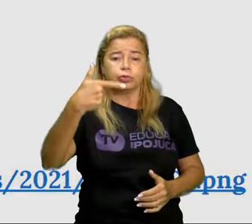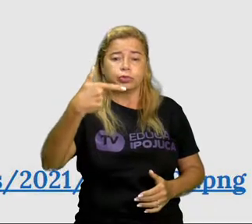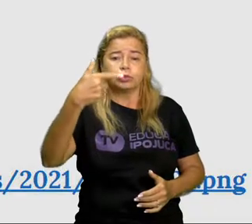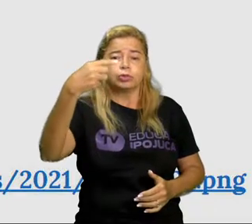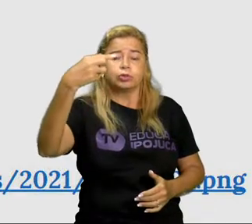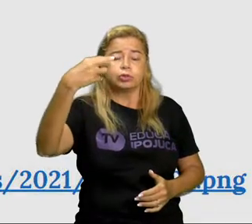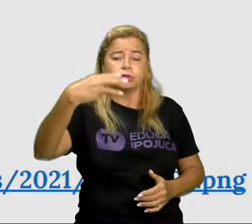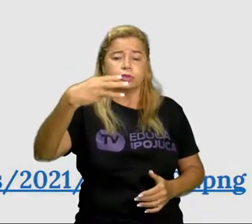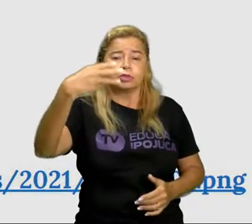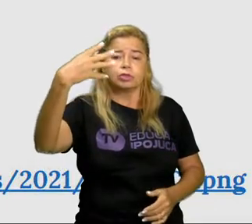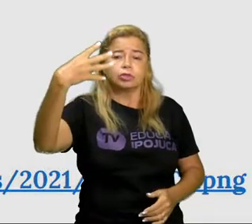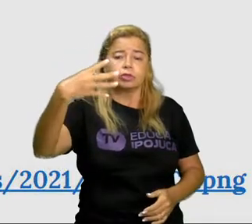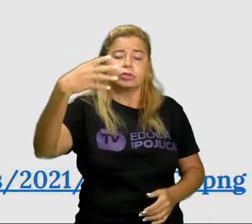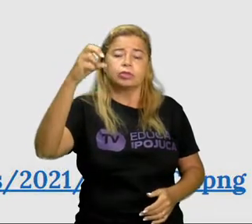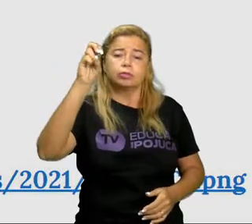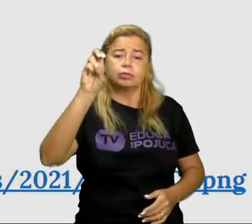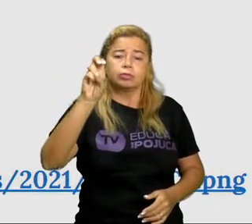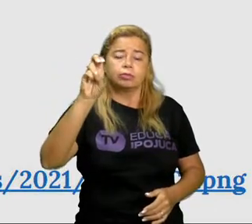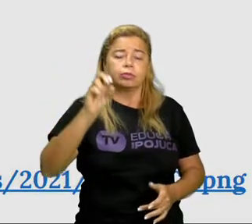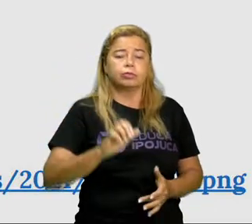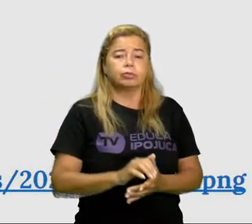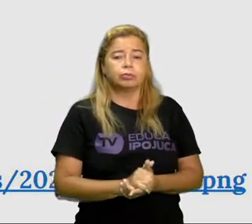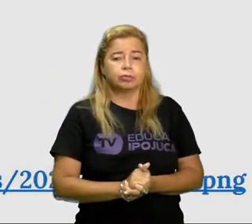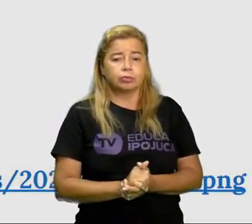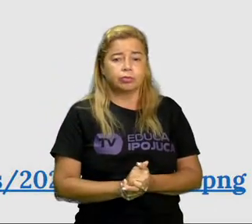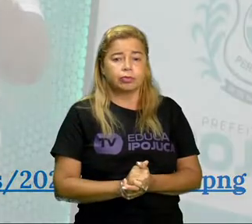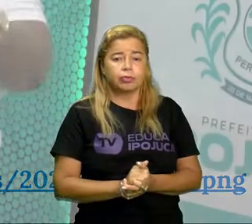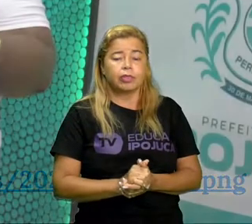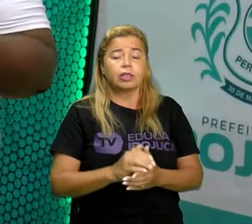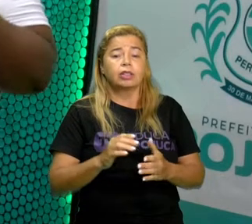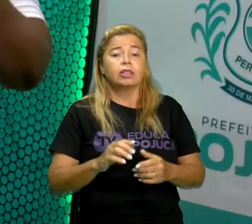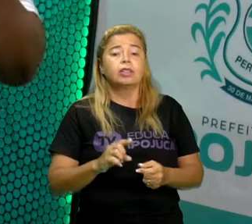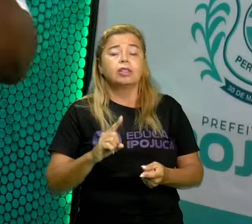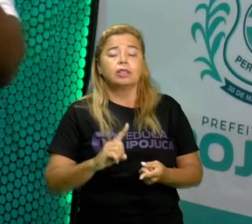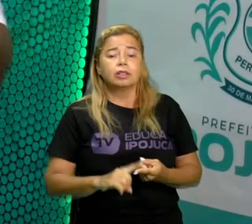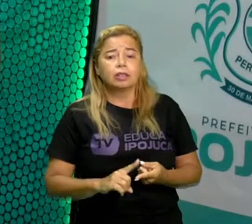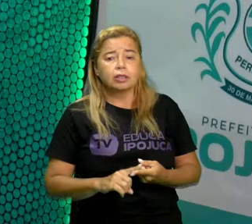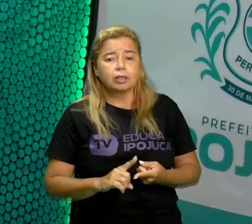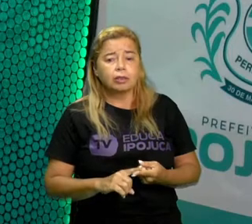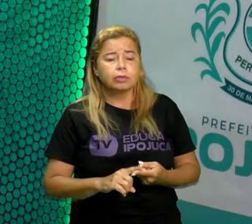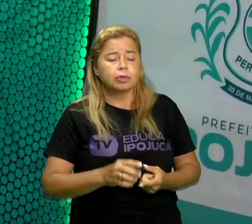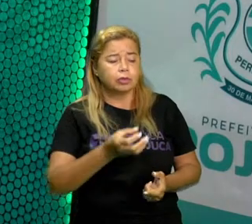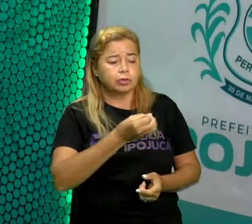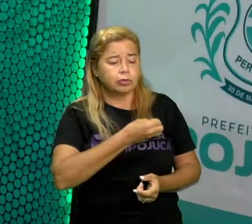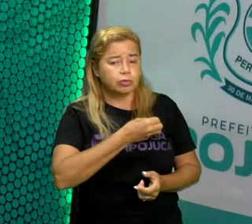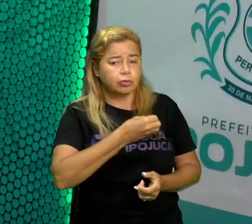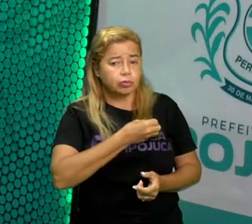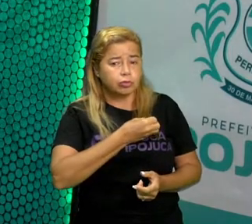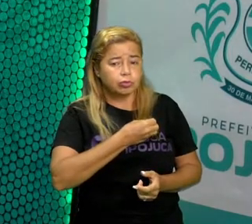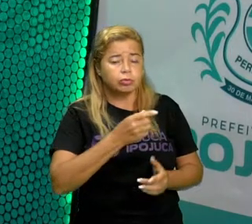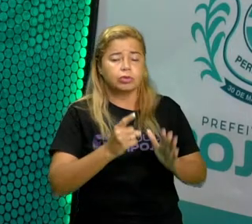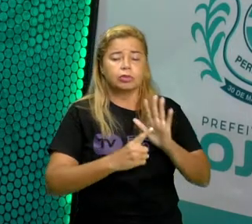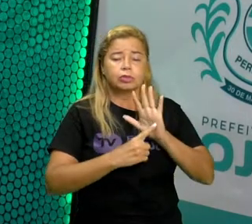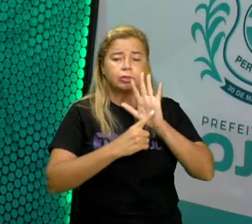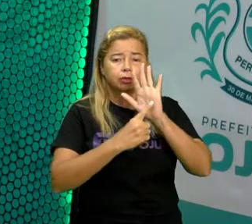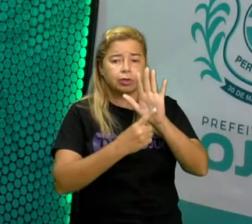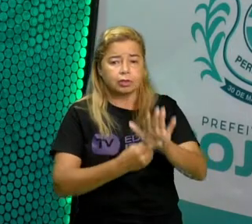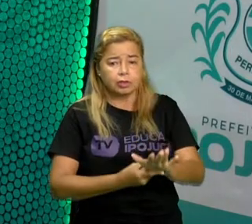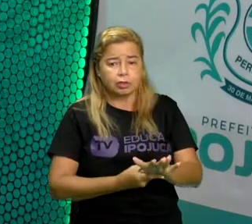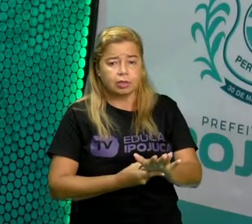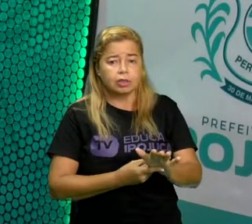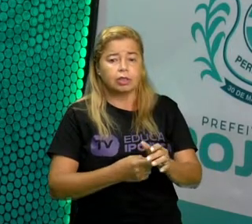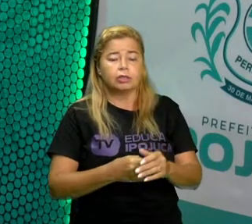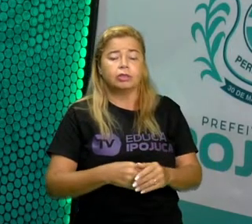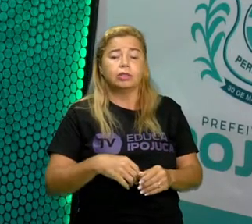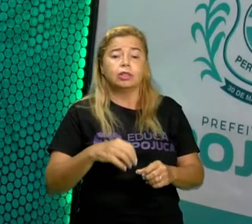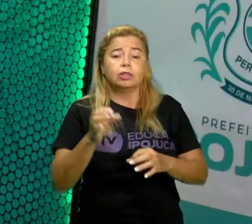três, quatro, cinco. E, mais uma vez, os números estão expostos em